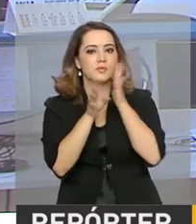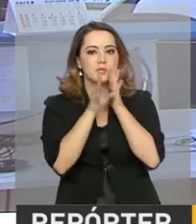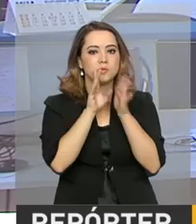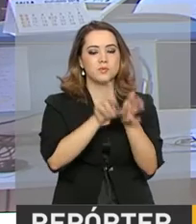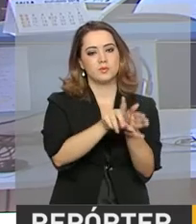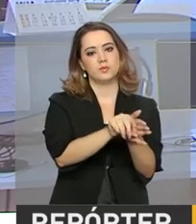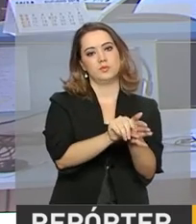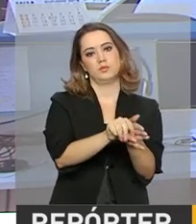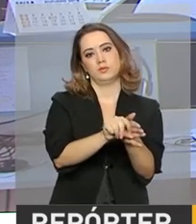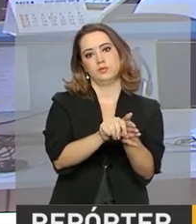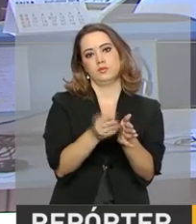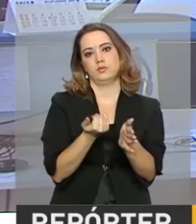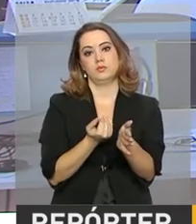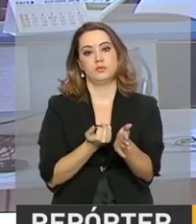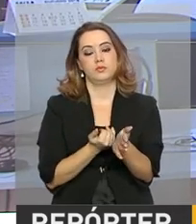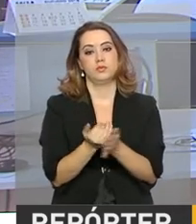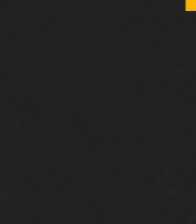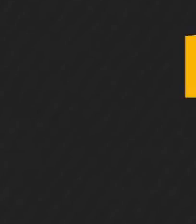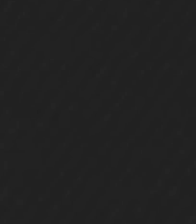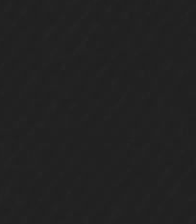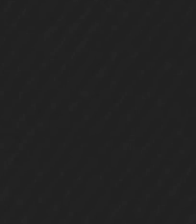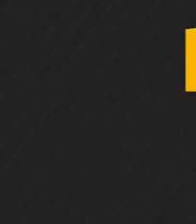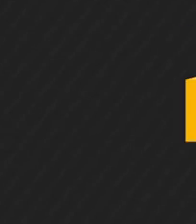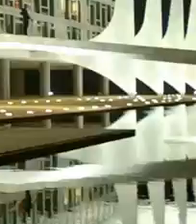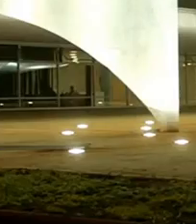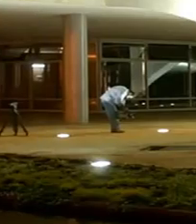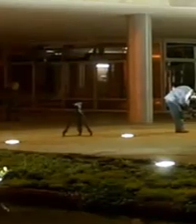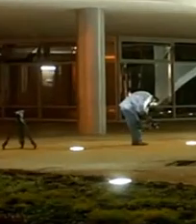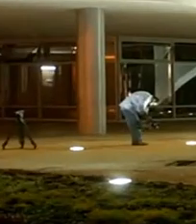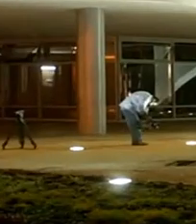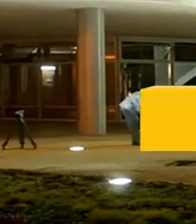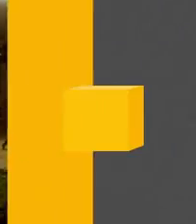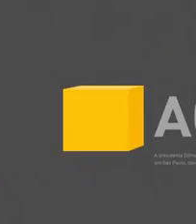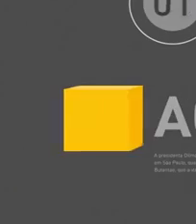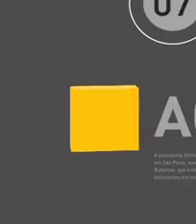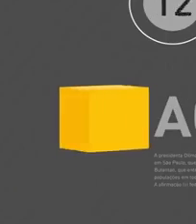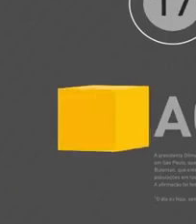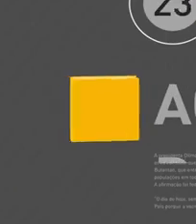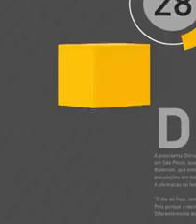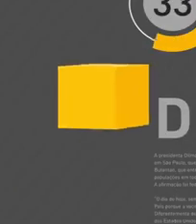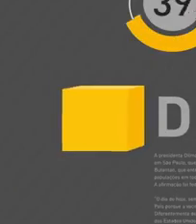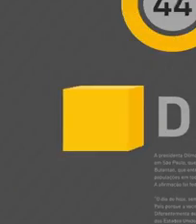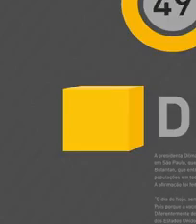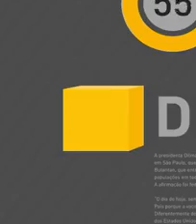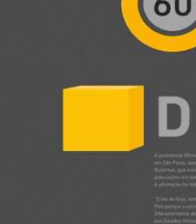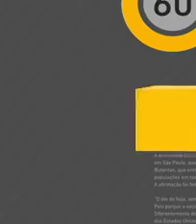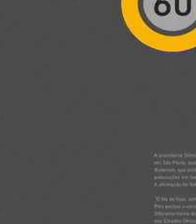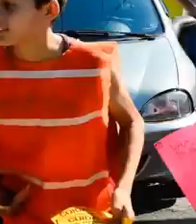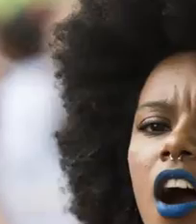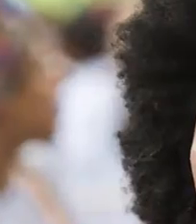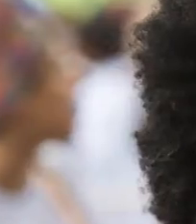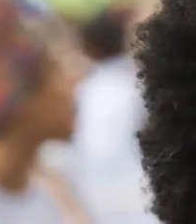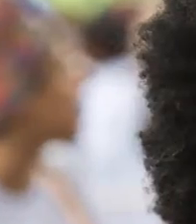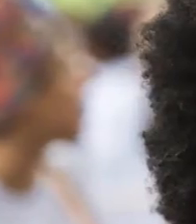também as novidades em nossas redes sociais. Música Música